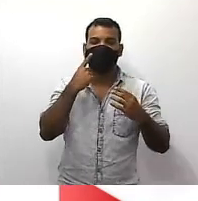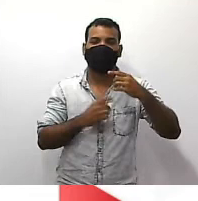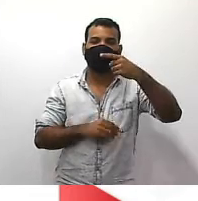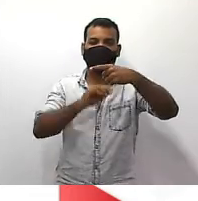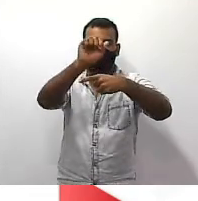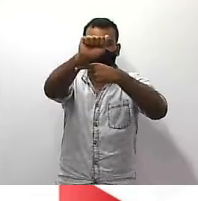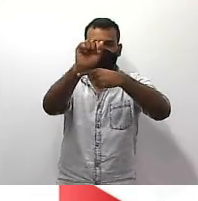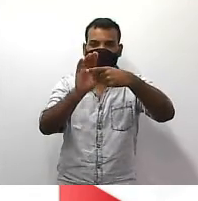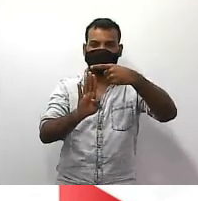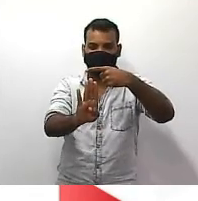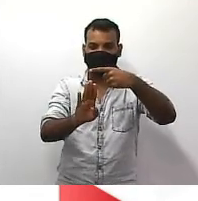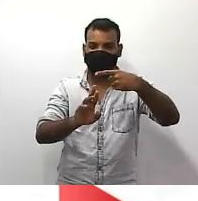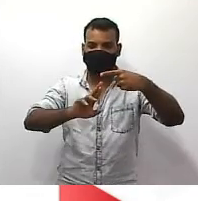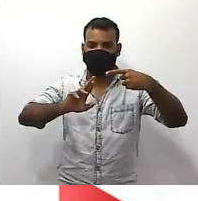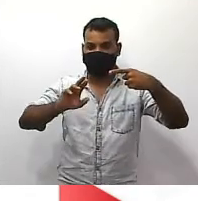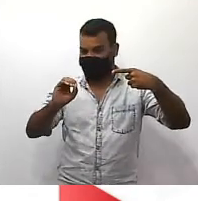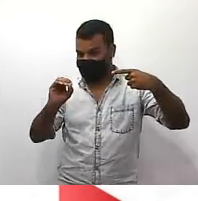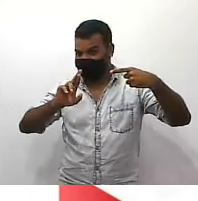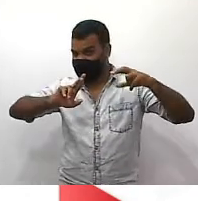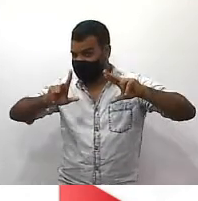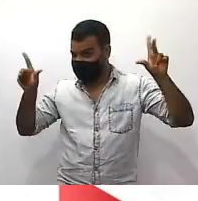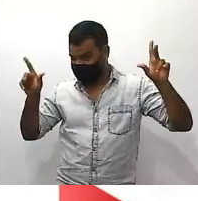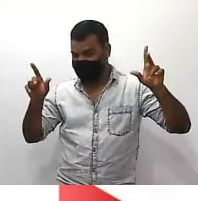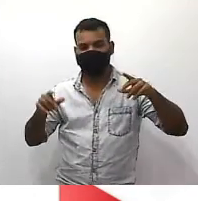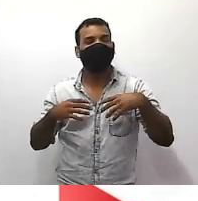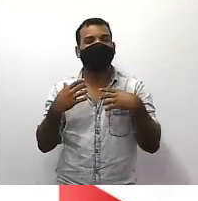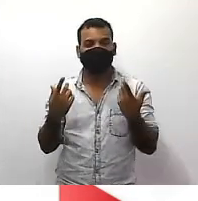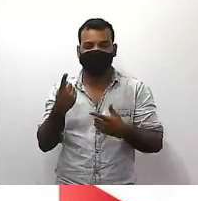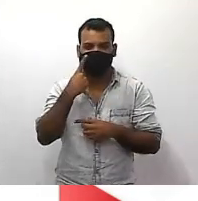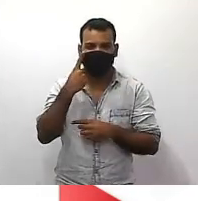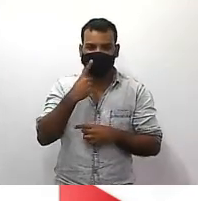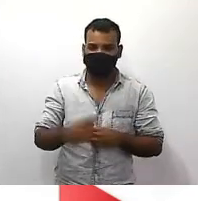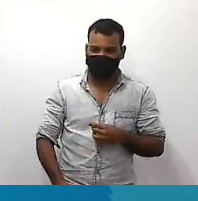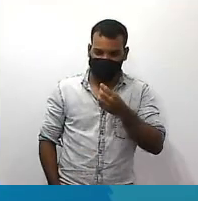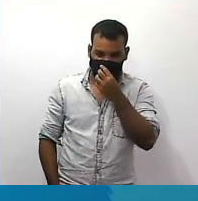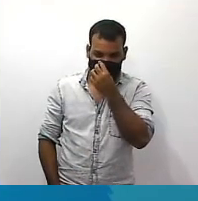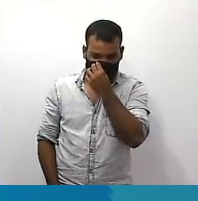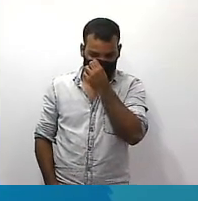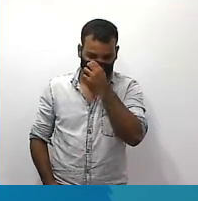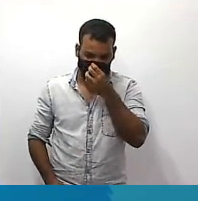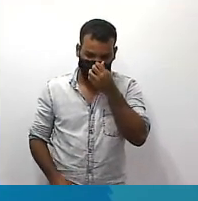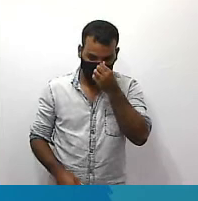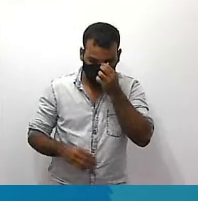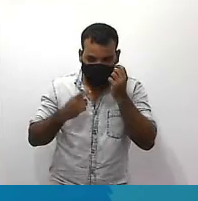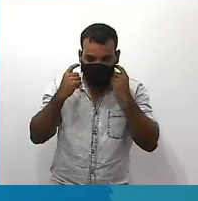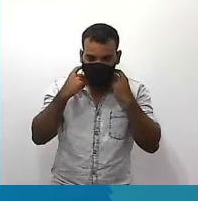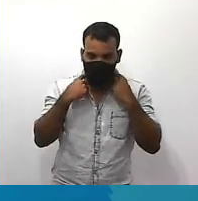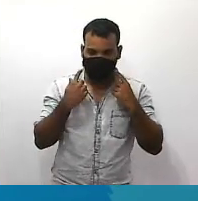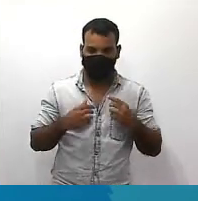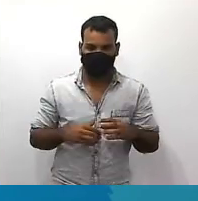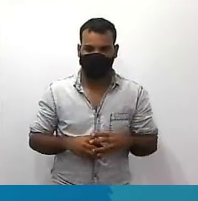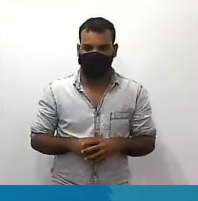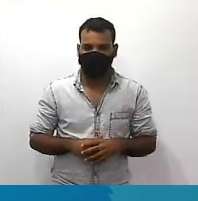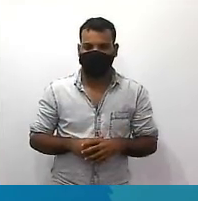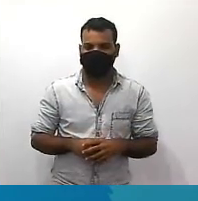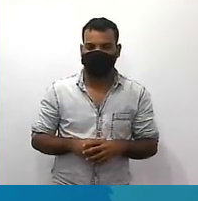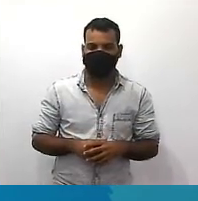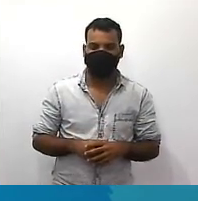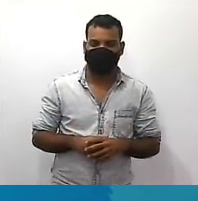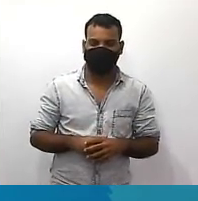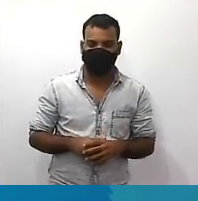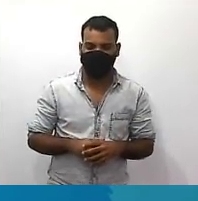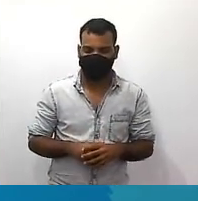razão muito específica vou lembrar um detalhe para vocês traz para cá jonathan por favor traz não esquece